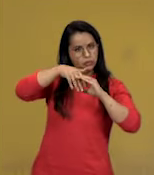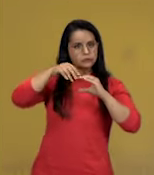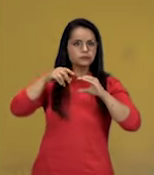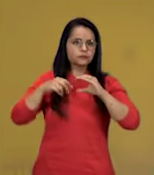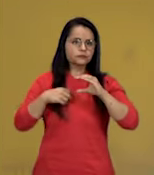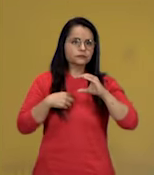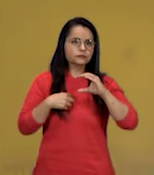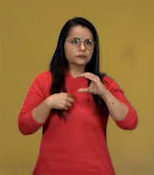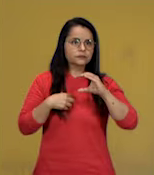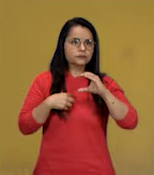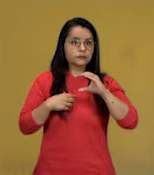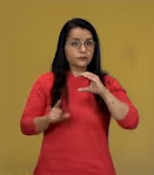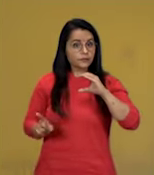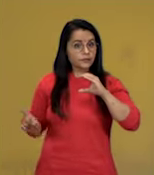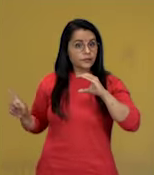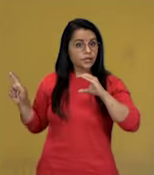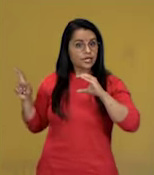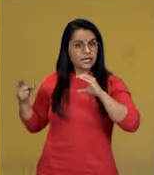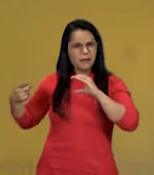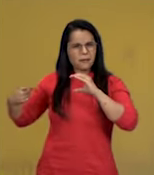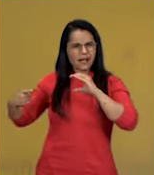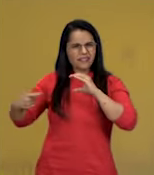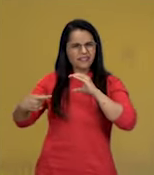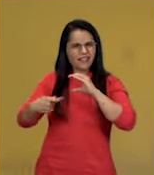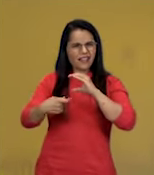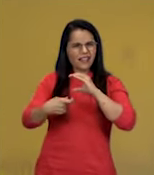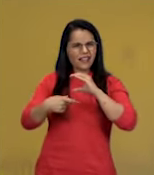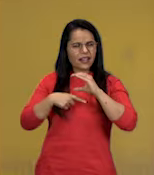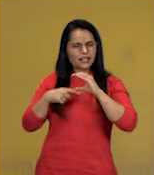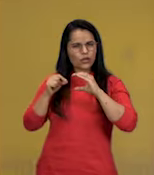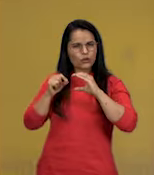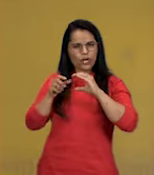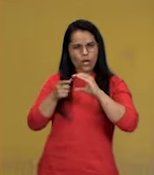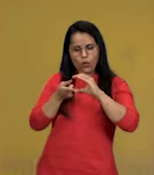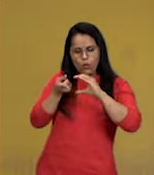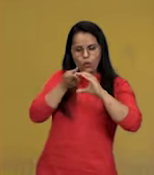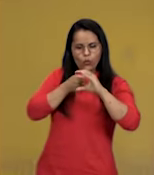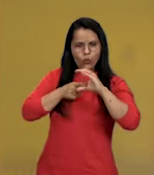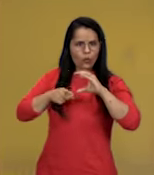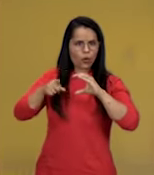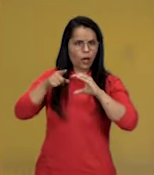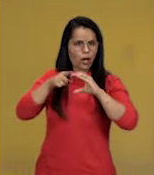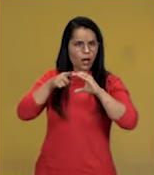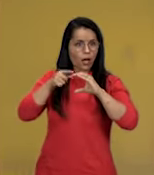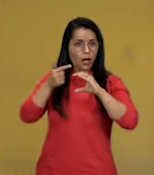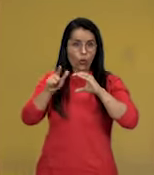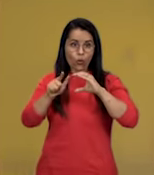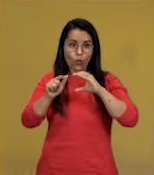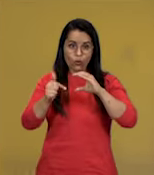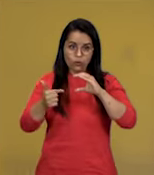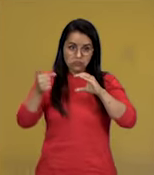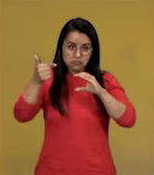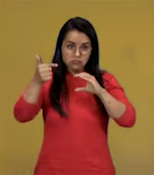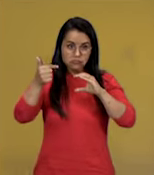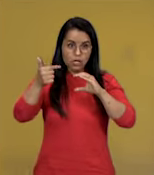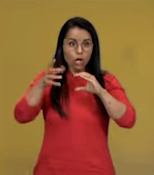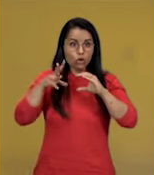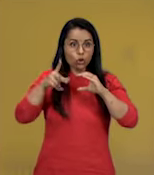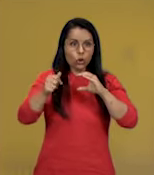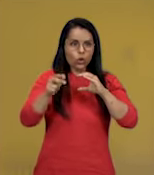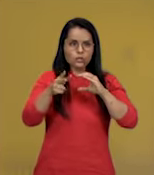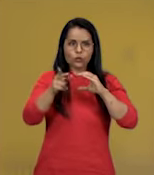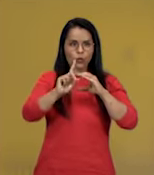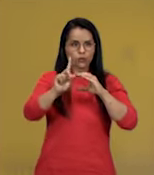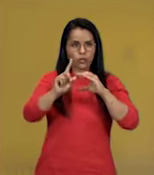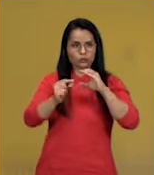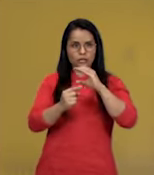No caso dessa célula bacteriana, ela vai ter uma cápsula, que é uma camada extra. Mas nem todas tem. O flagelo, essa estrutura